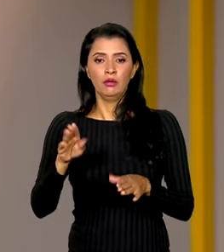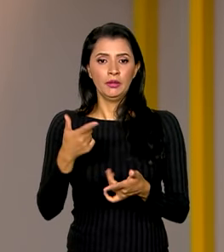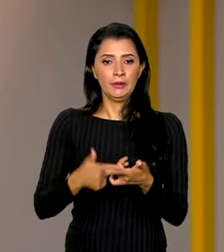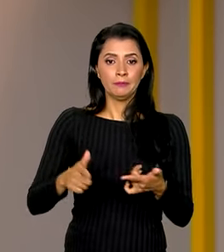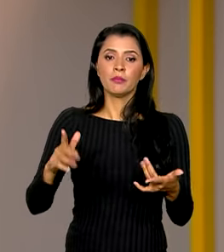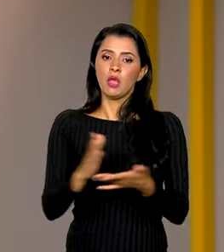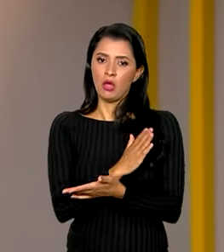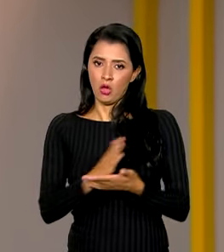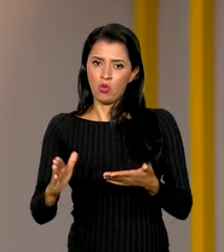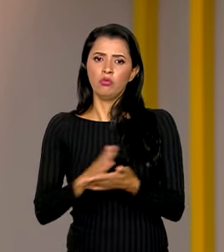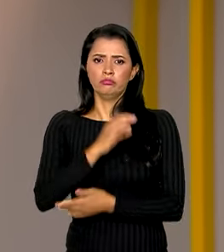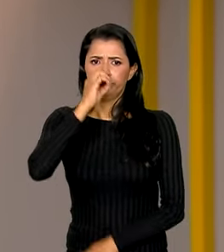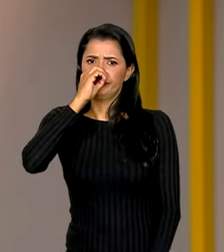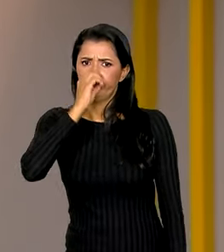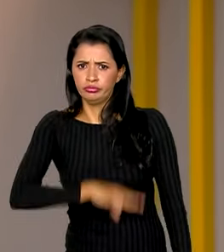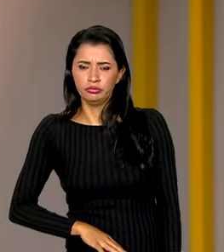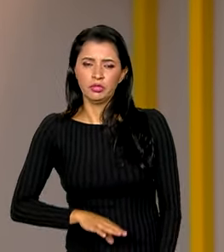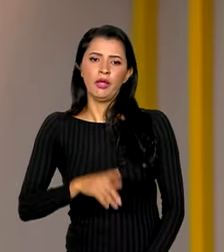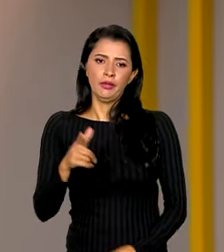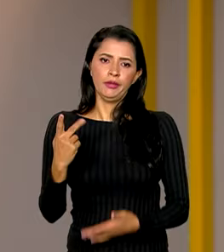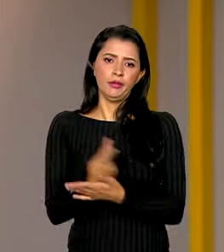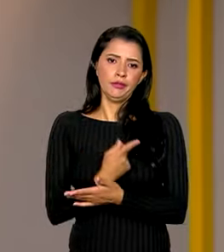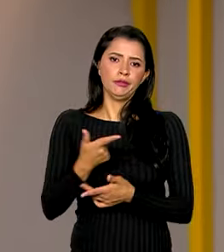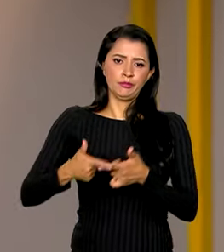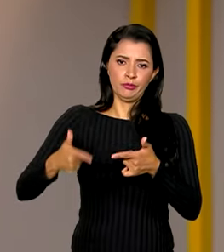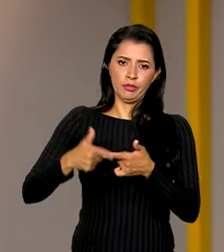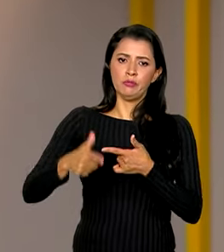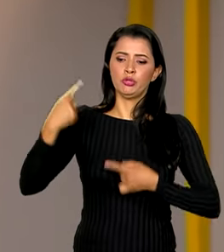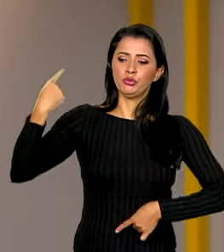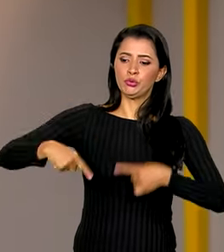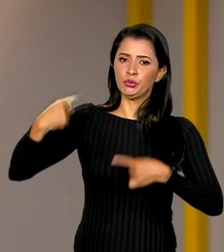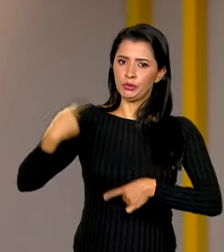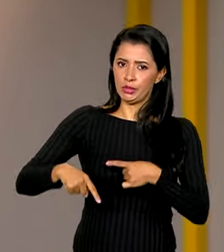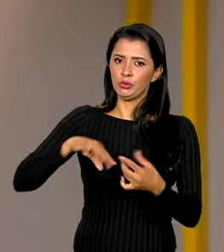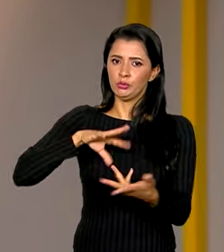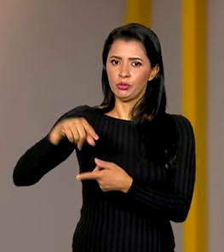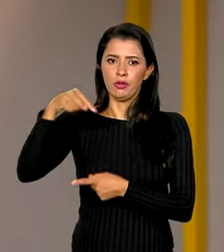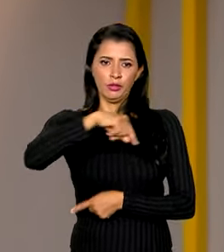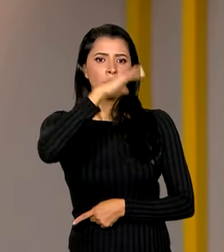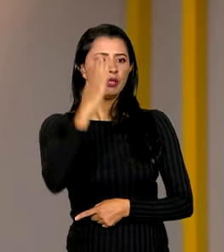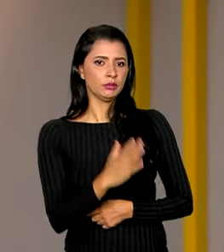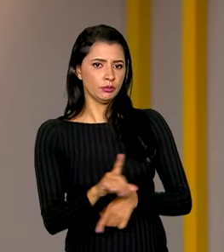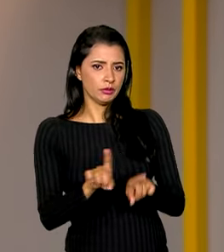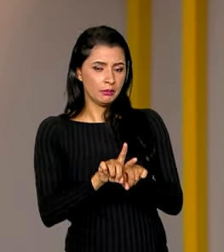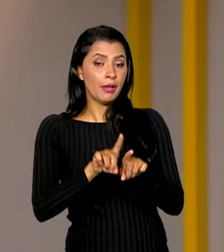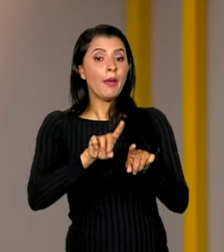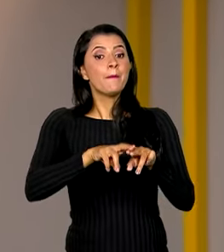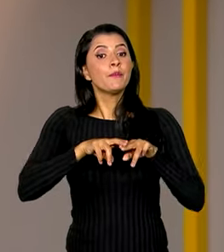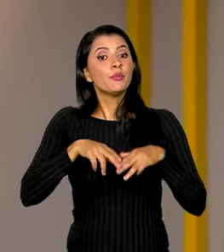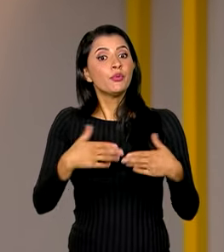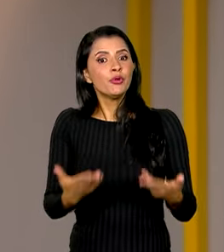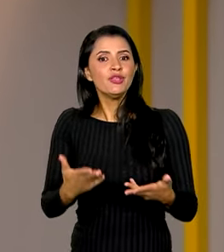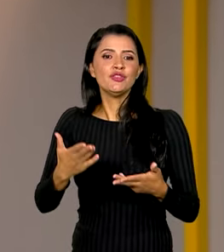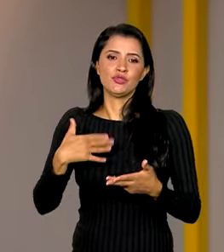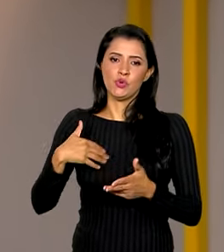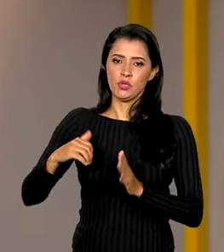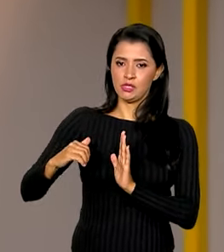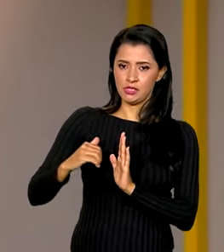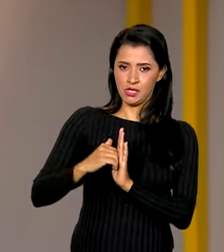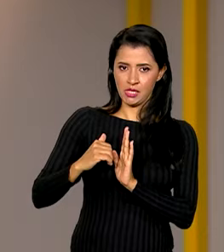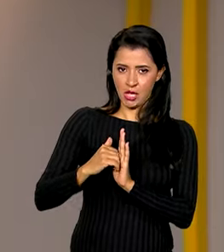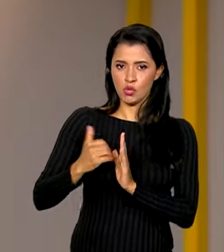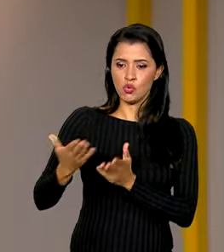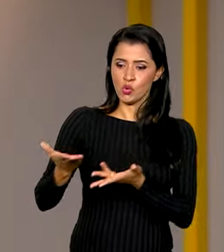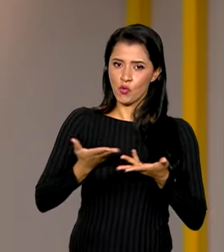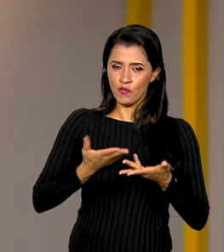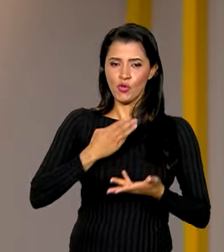casos, até abusos. O fenômeno está em discussão em todo mundo. Aqui no Brasil não é diferente. Por isso, o Senado convidou hoje o